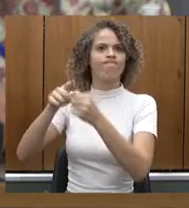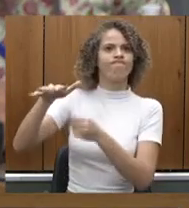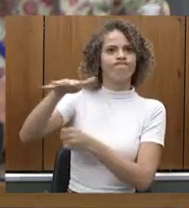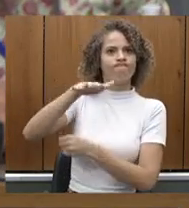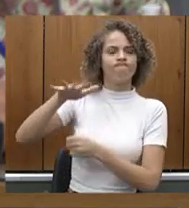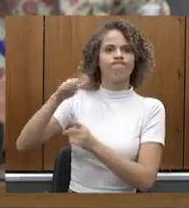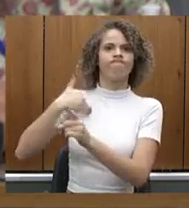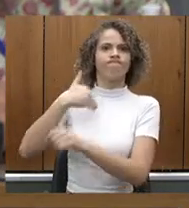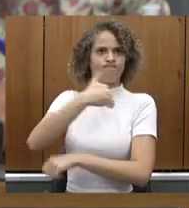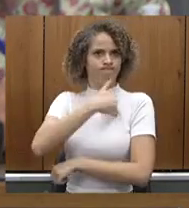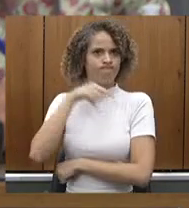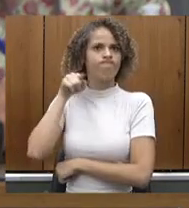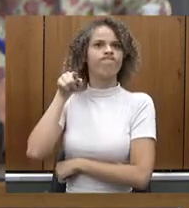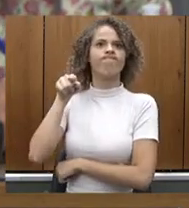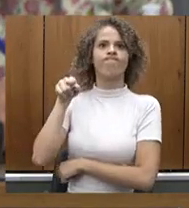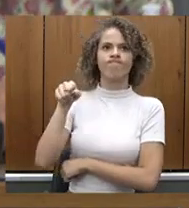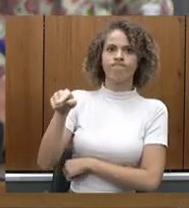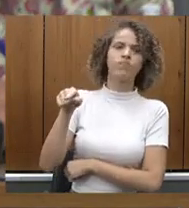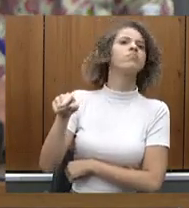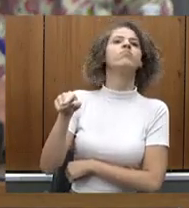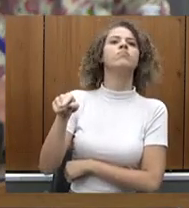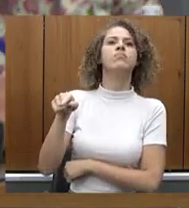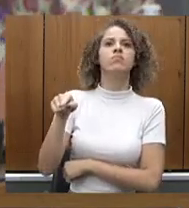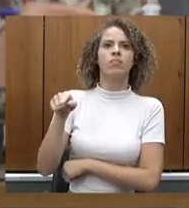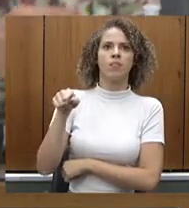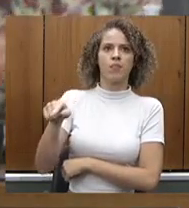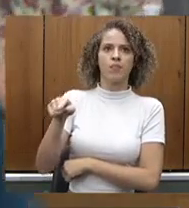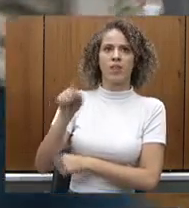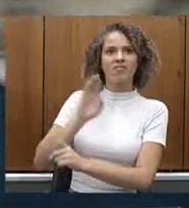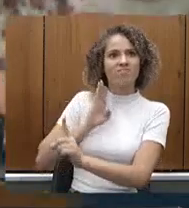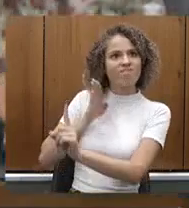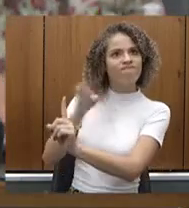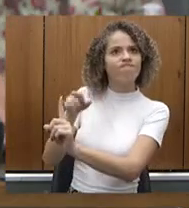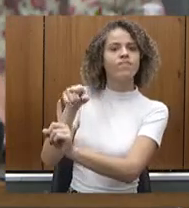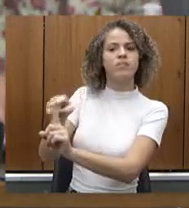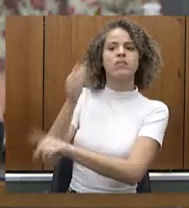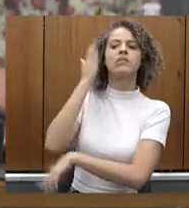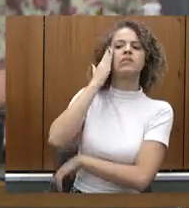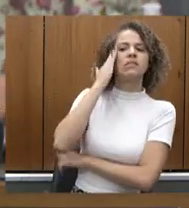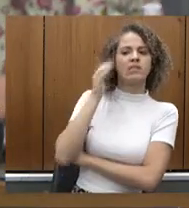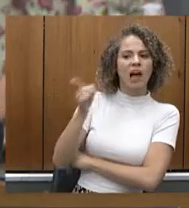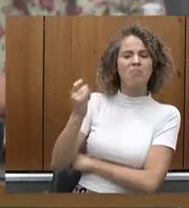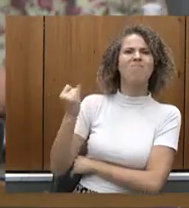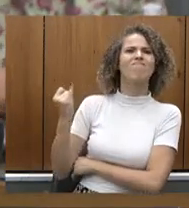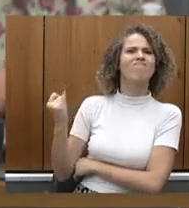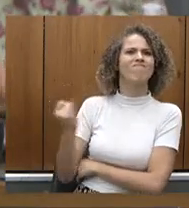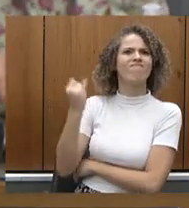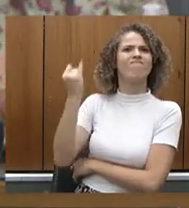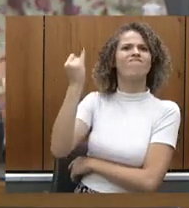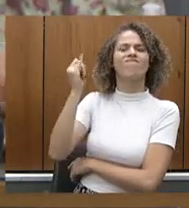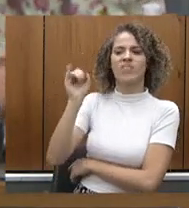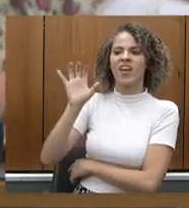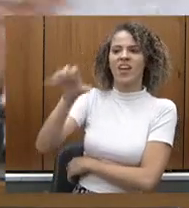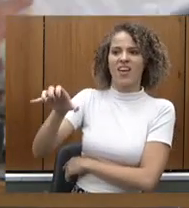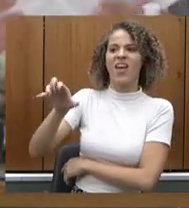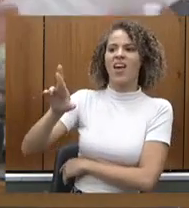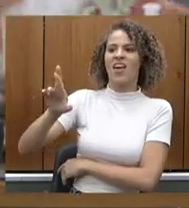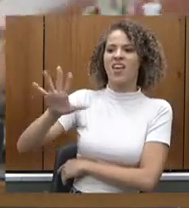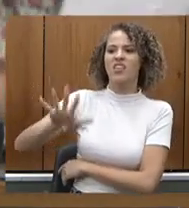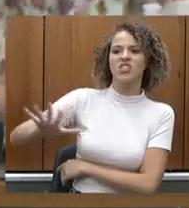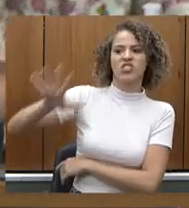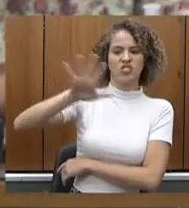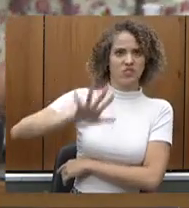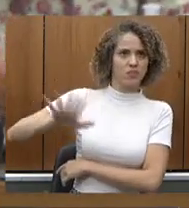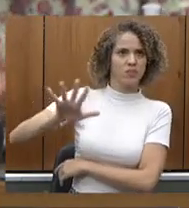área da saúde para buscarmos descentralizar um pouco a gente sabe das importâncias dos hospitais regionais mas